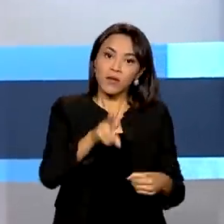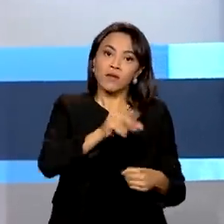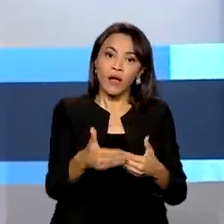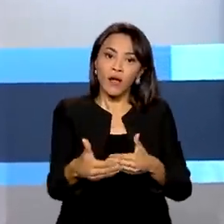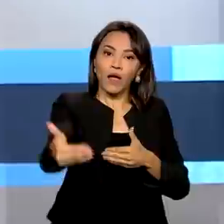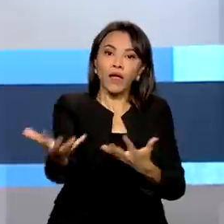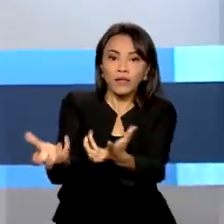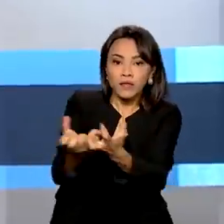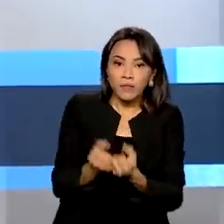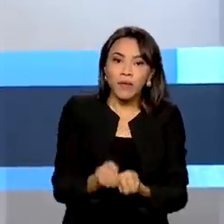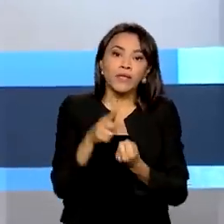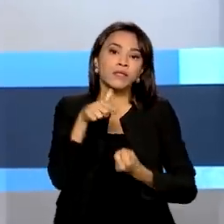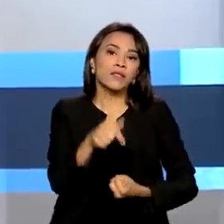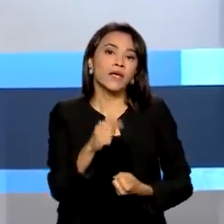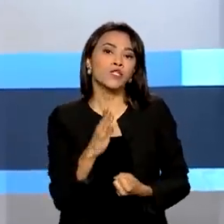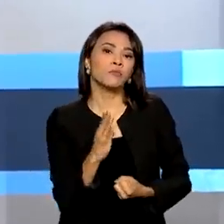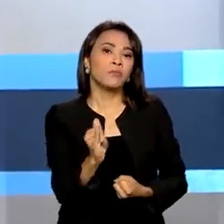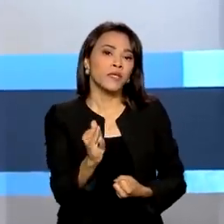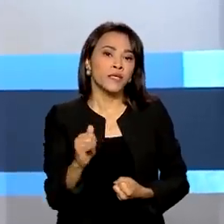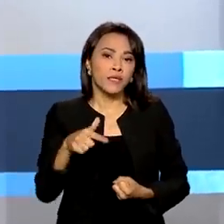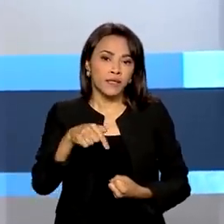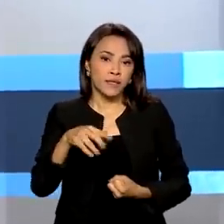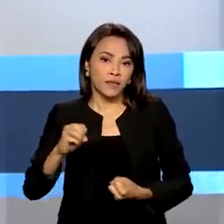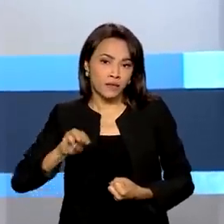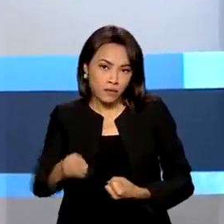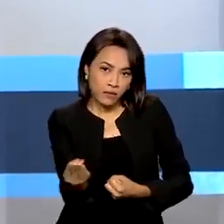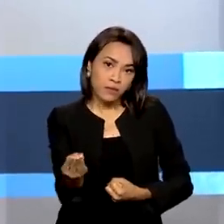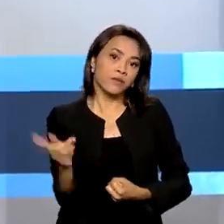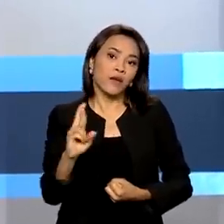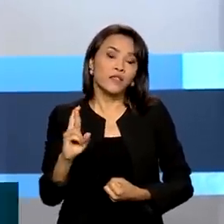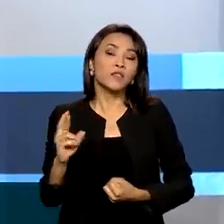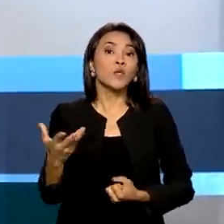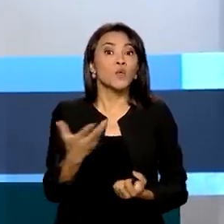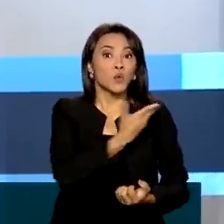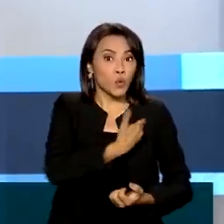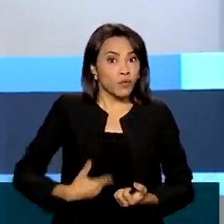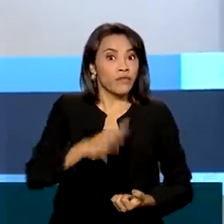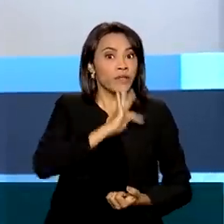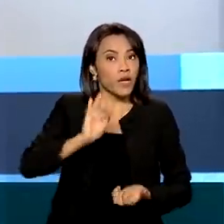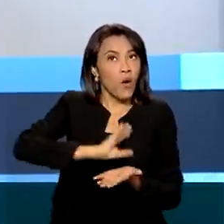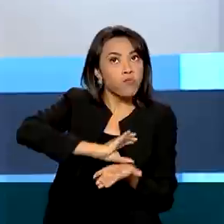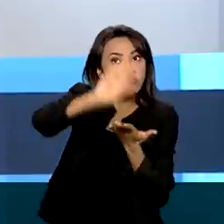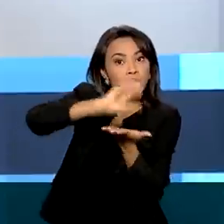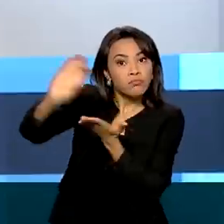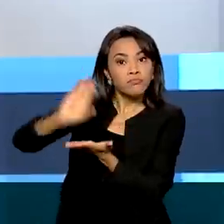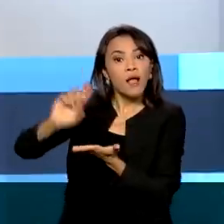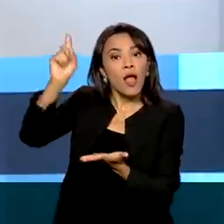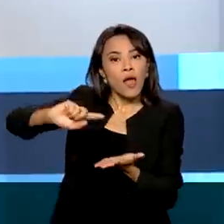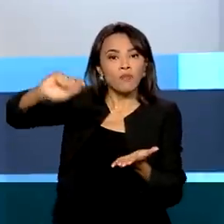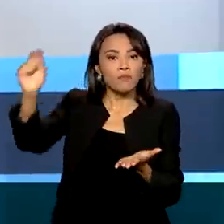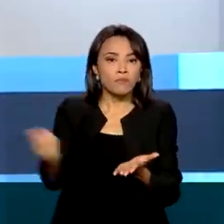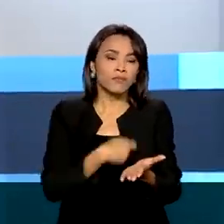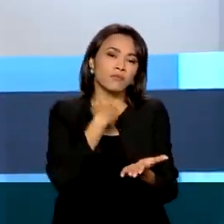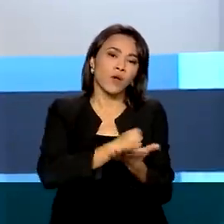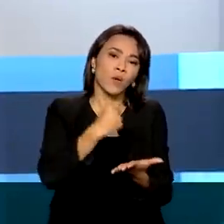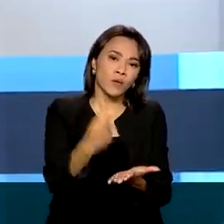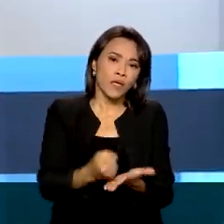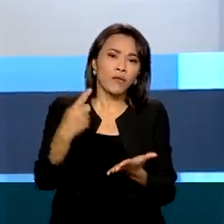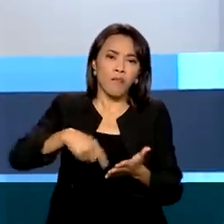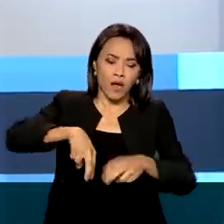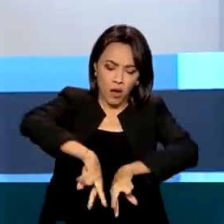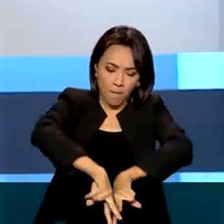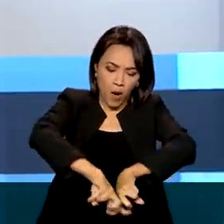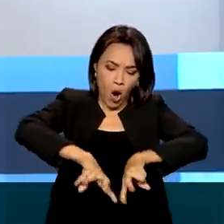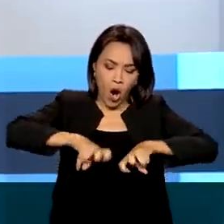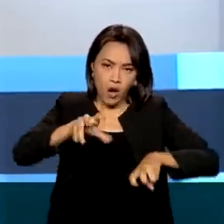bilhões e 700 milhões de reais do governo federal. O valor faz parte dos contratos assinados pelas petroleiras para explorar os